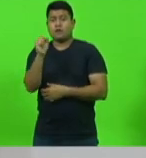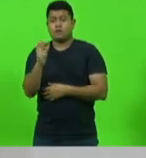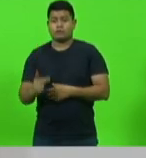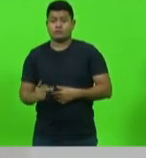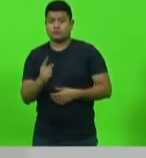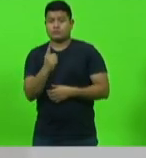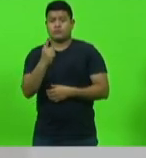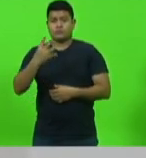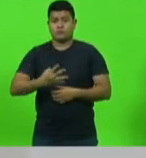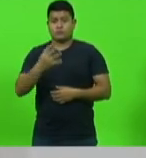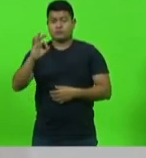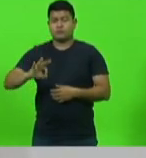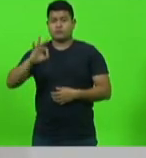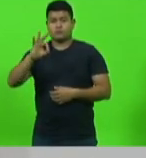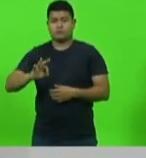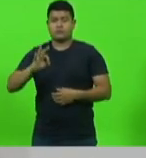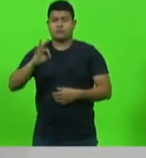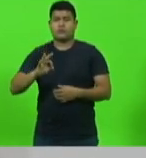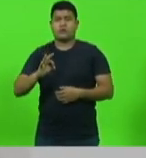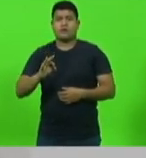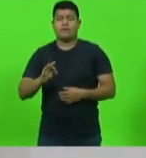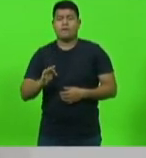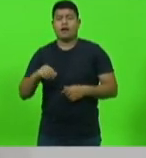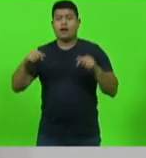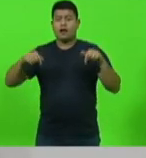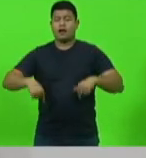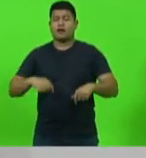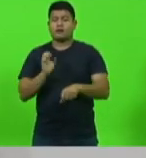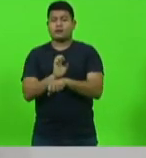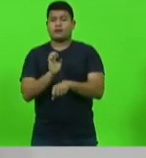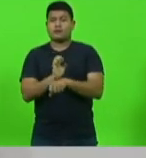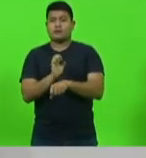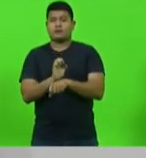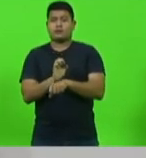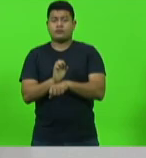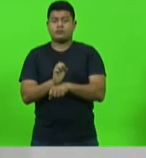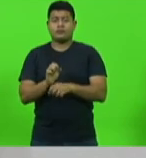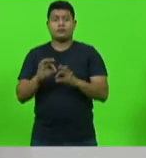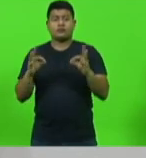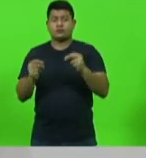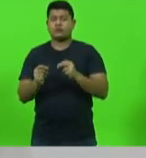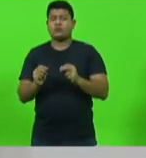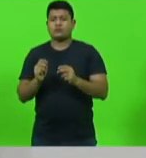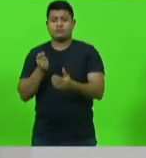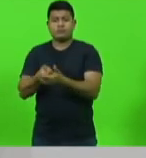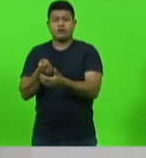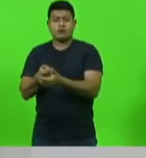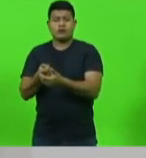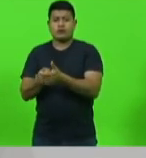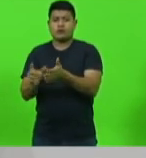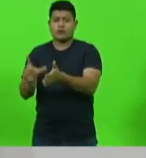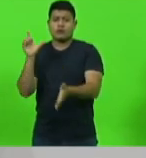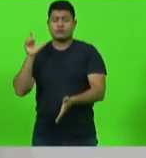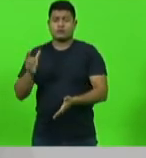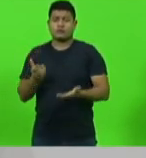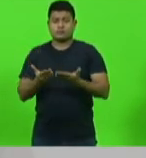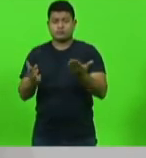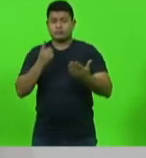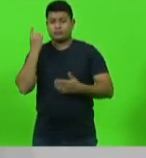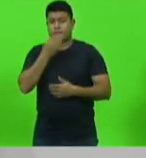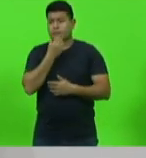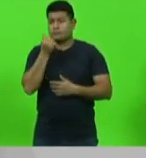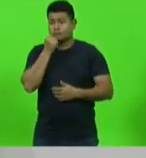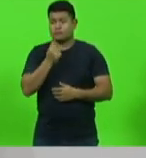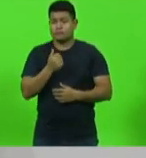% da Previdência aqui no nosso Estado, aqueles que contribuíram a vida inteira. Então, senhores e senhoras presidentes, senhores e senhores deputados, pedimos